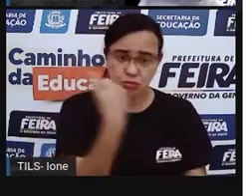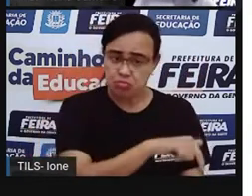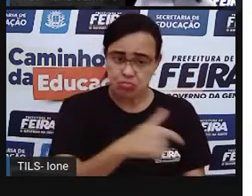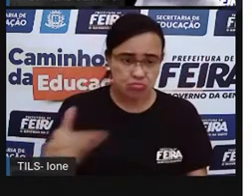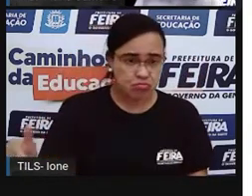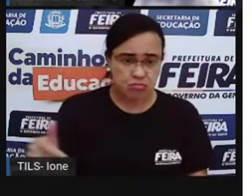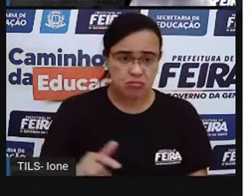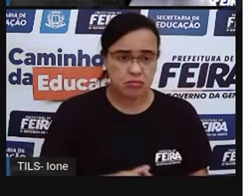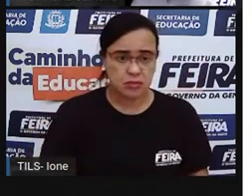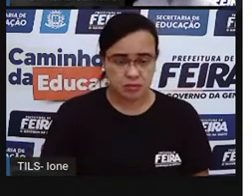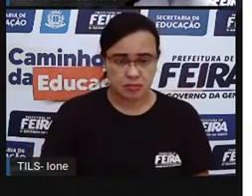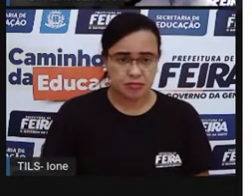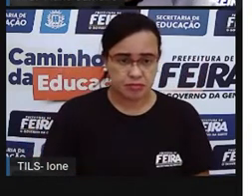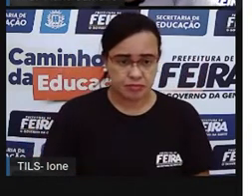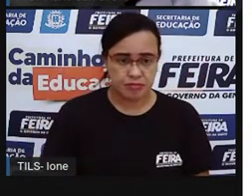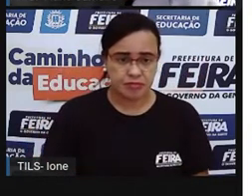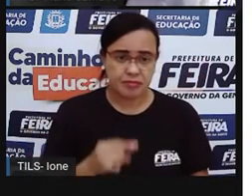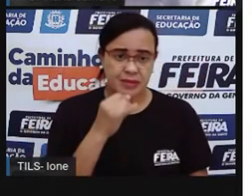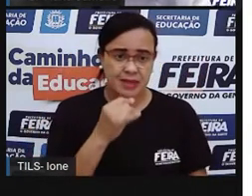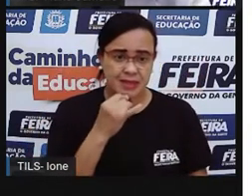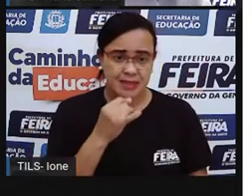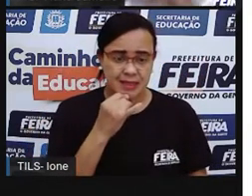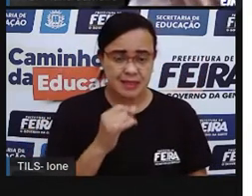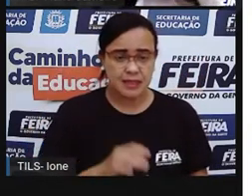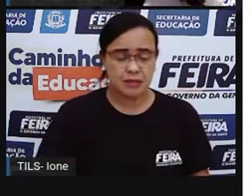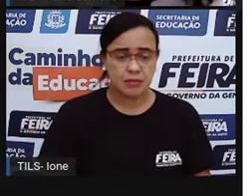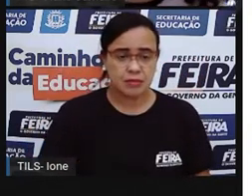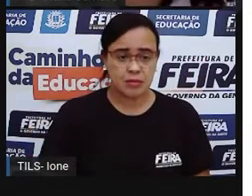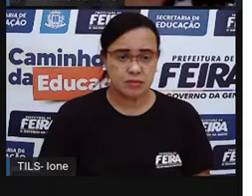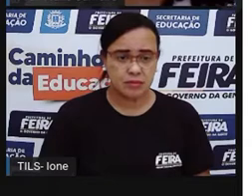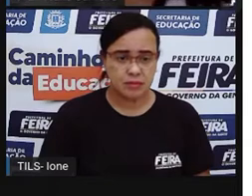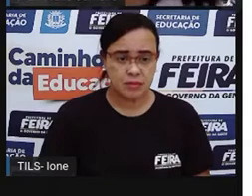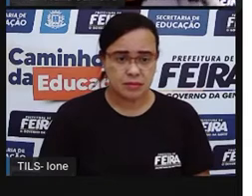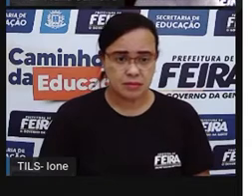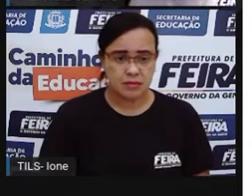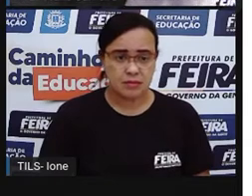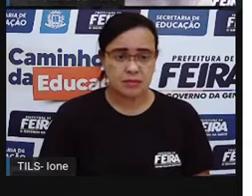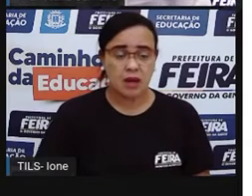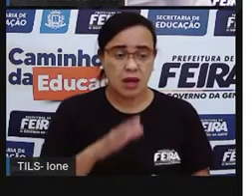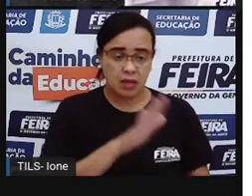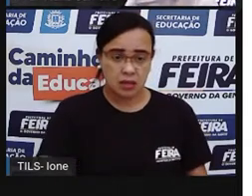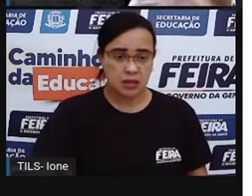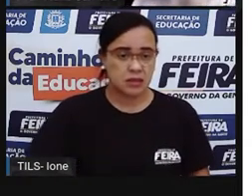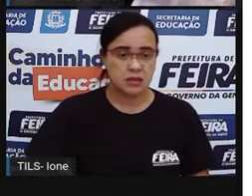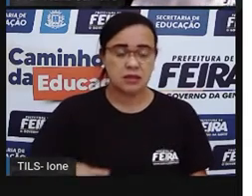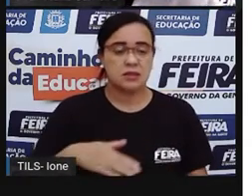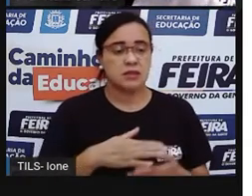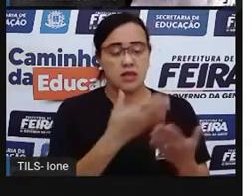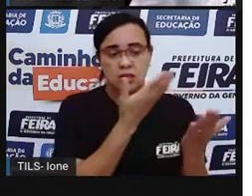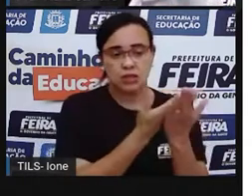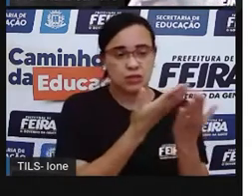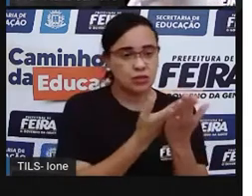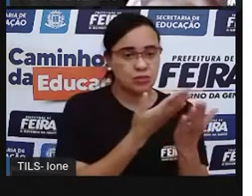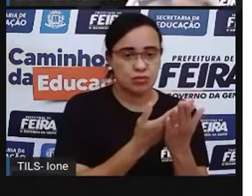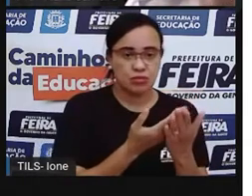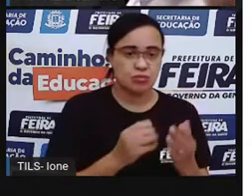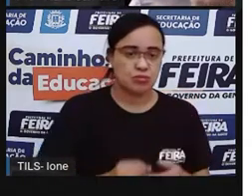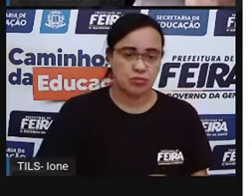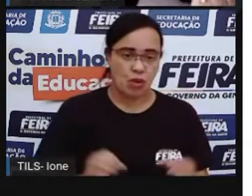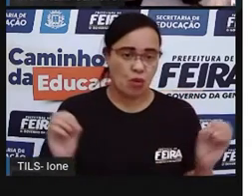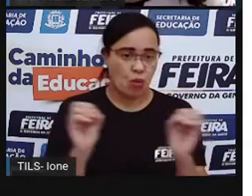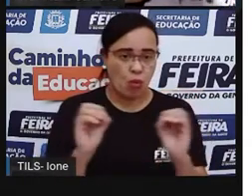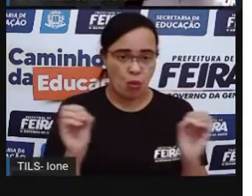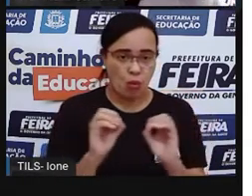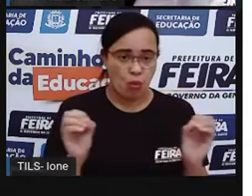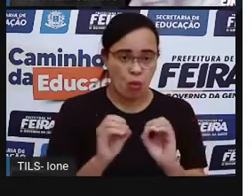quando o pai não podia pagar uma escola, a criança não podia estudar, né? Só podiam estudar as crianças que